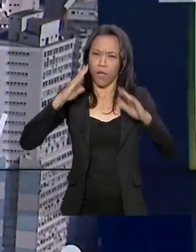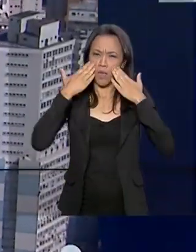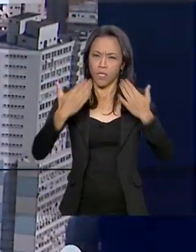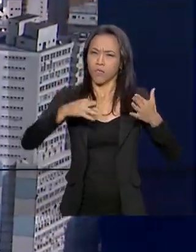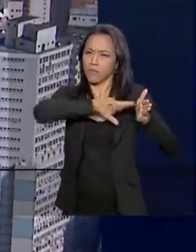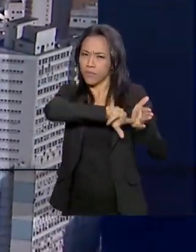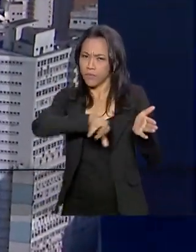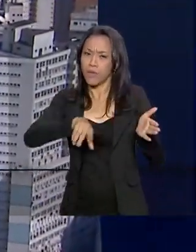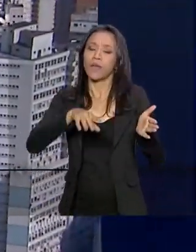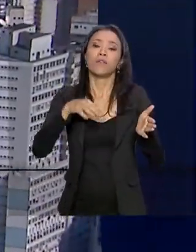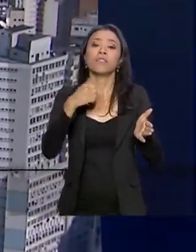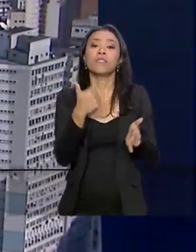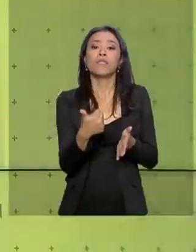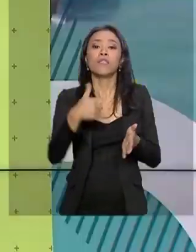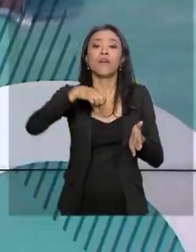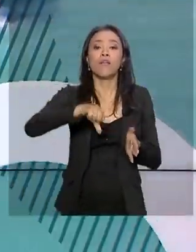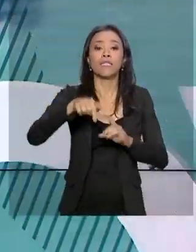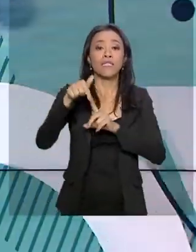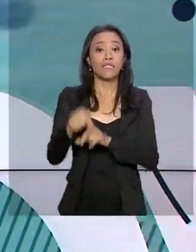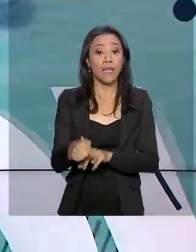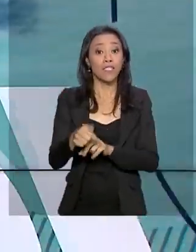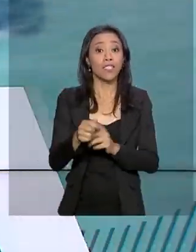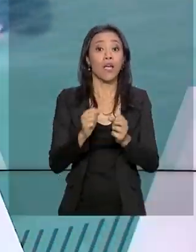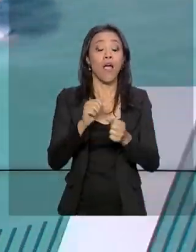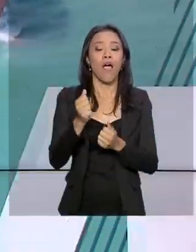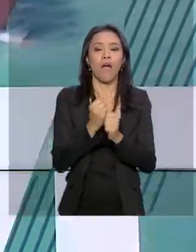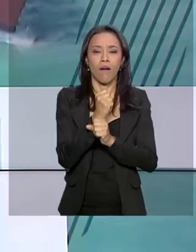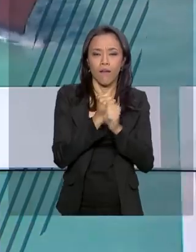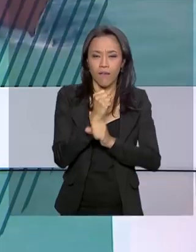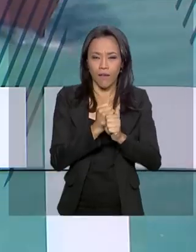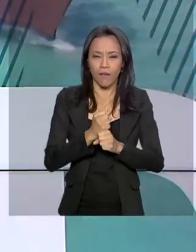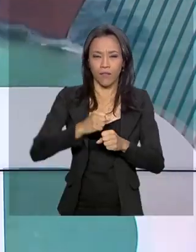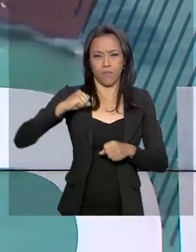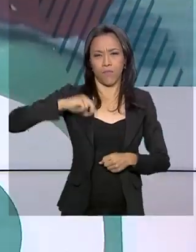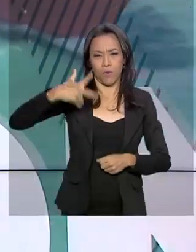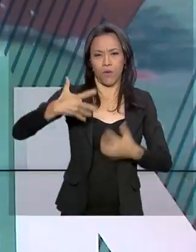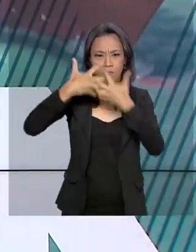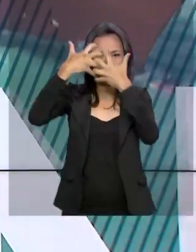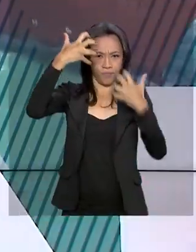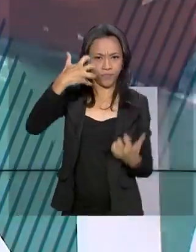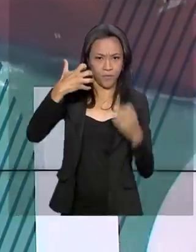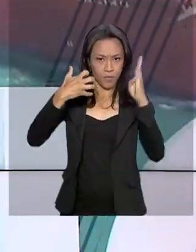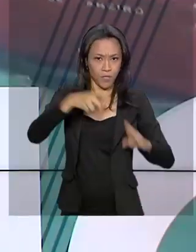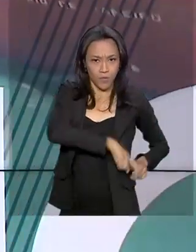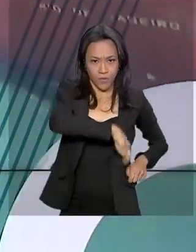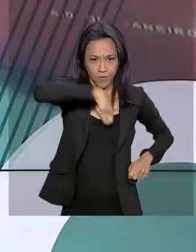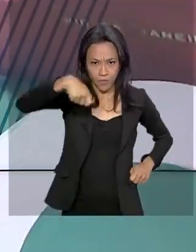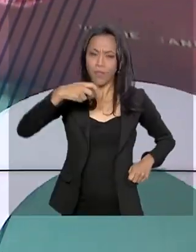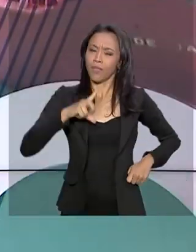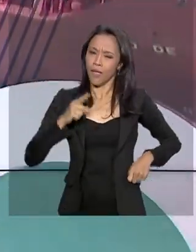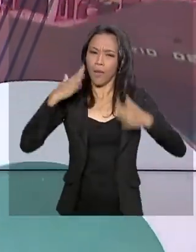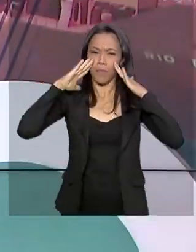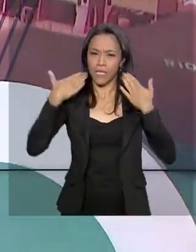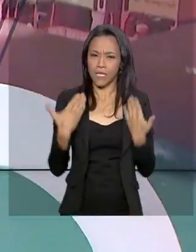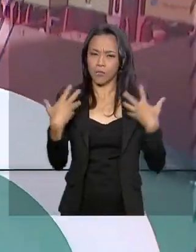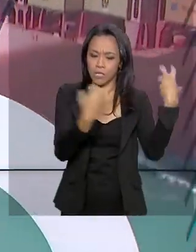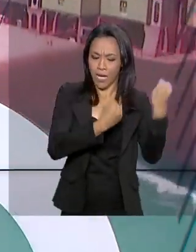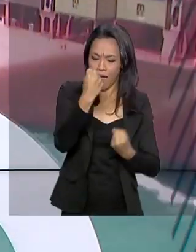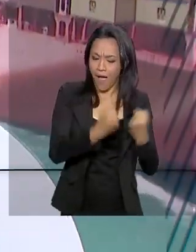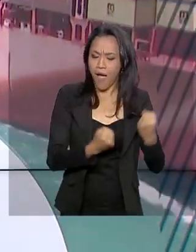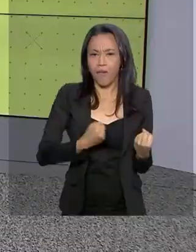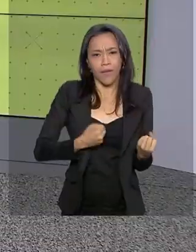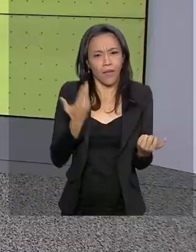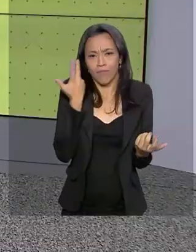anos da independência do Brasil vão ser comemorados com uma exposição de carros e equipamentos que fazem parte da rotina dos